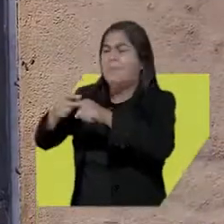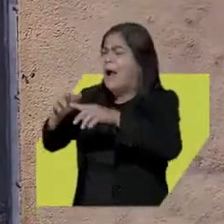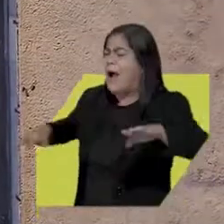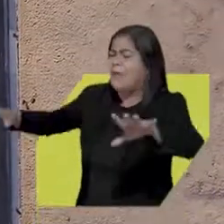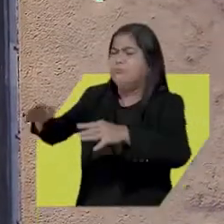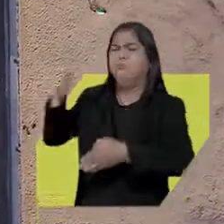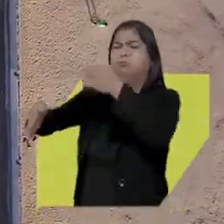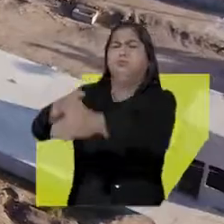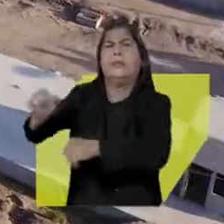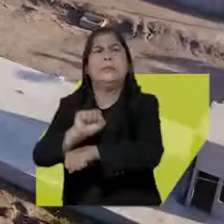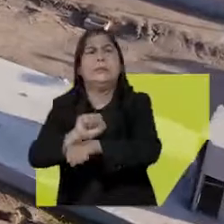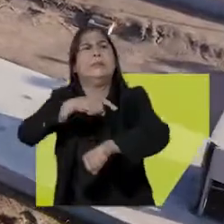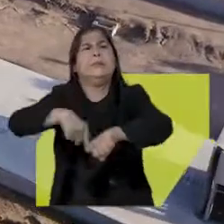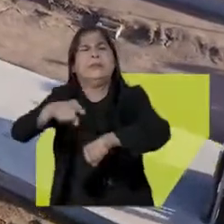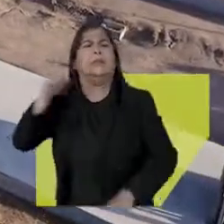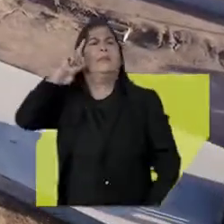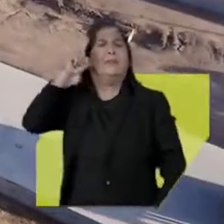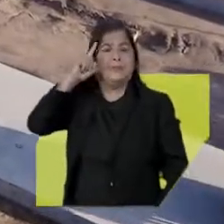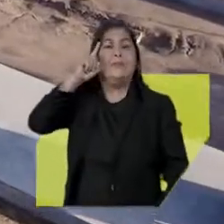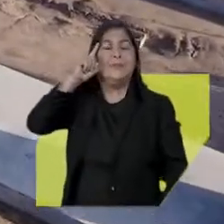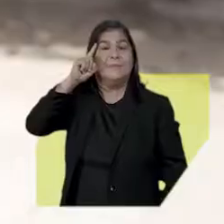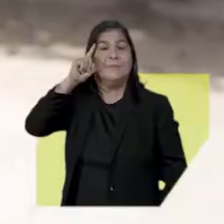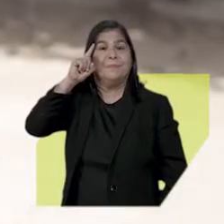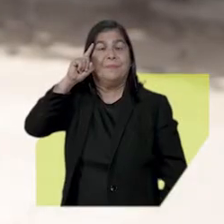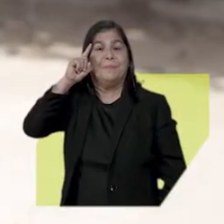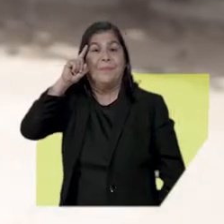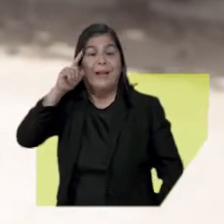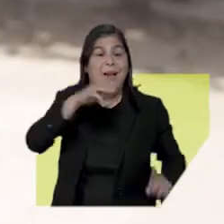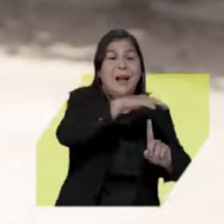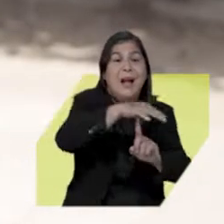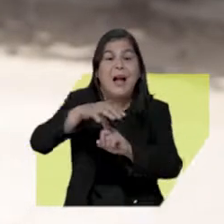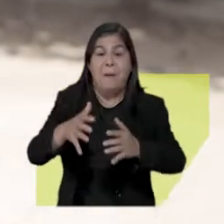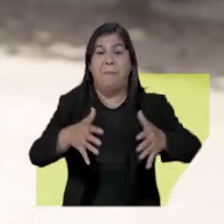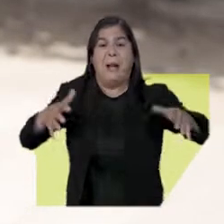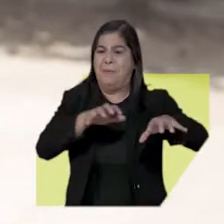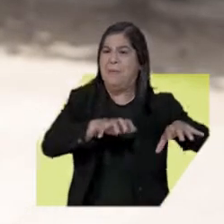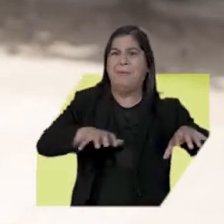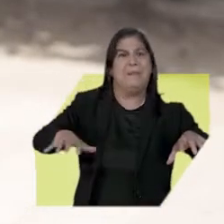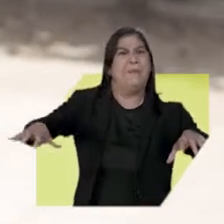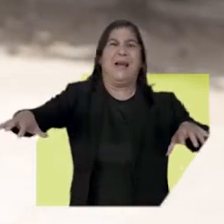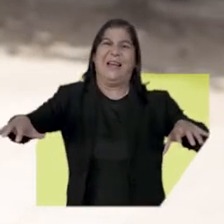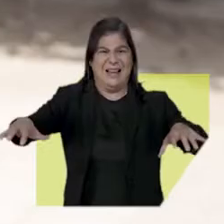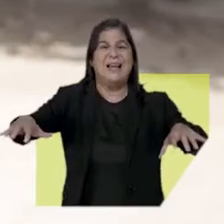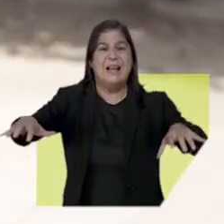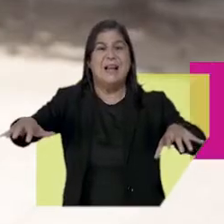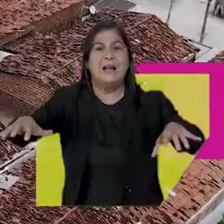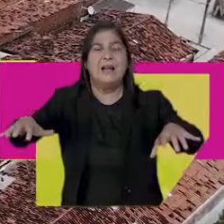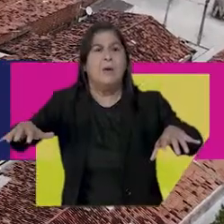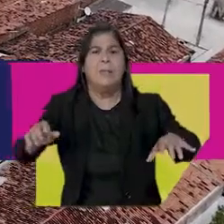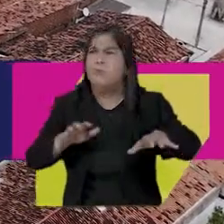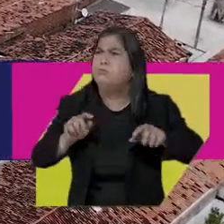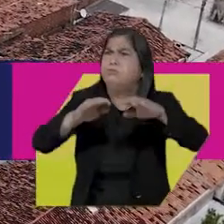bairro, que passam horas esperando ônibus todos os dias. E para ampliar o mercado público, para acomodar mais comerciantes,